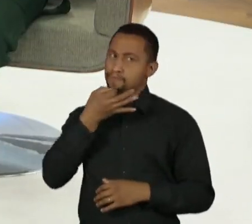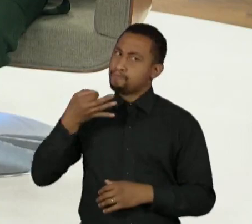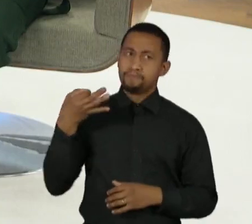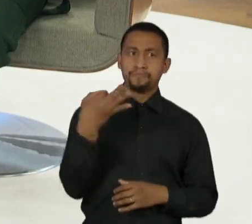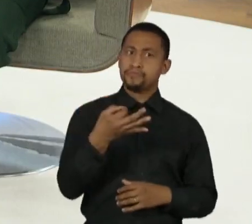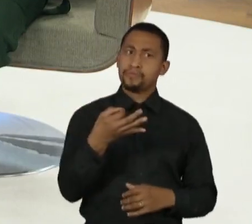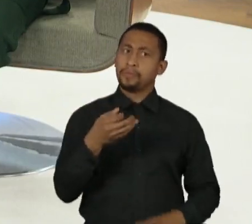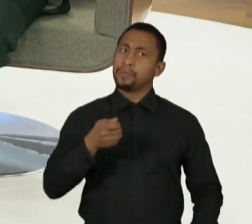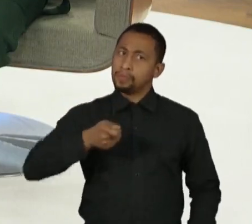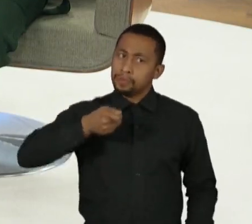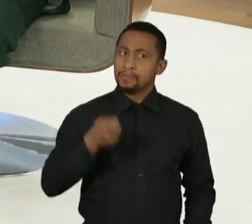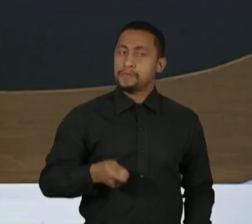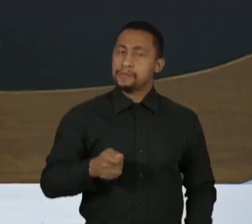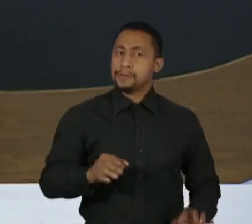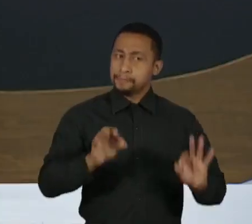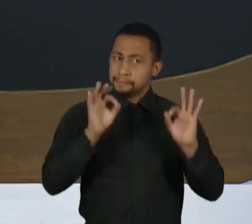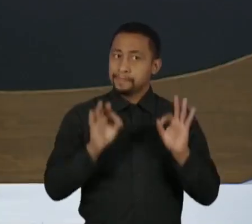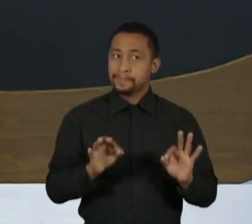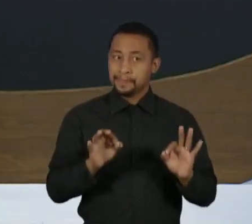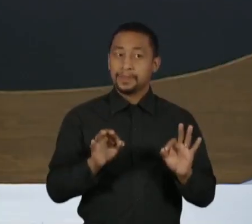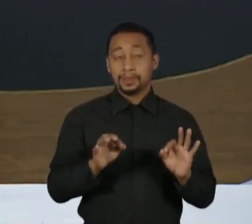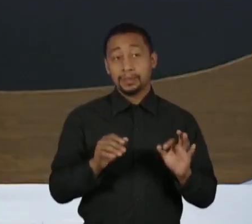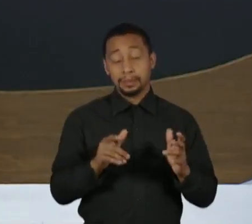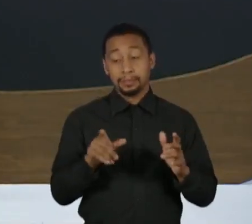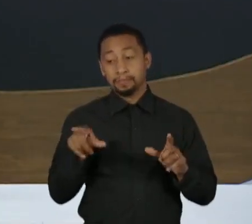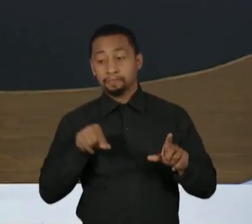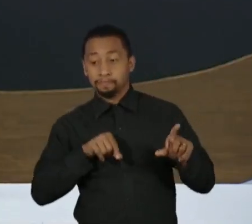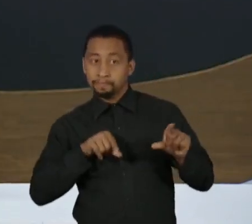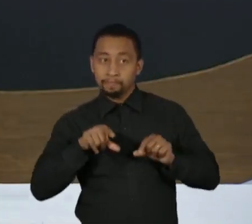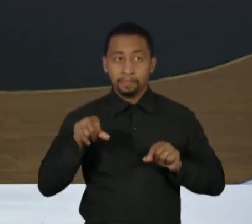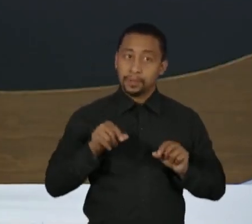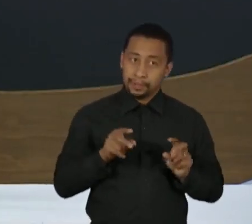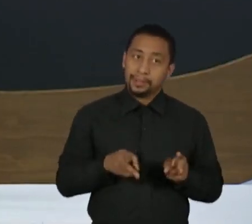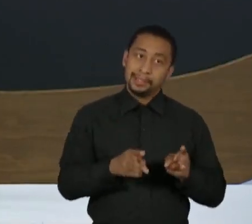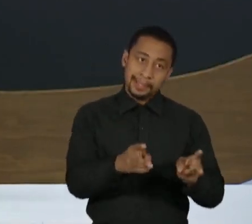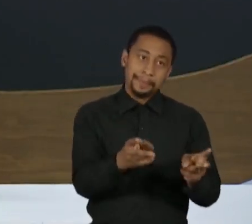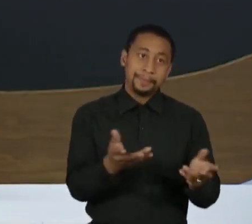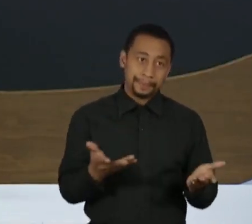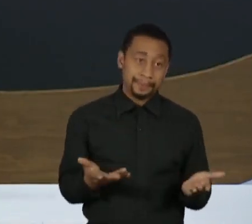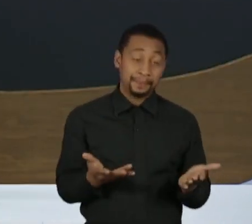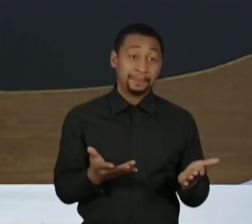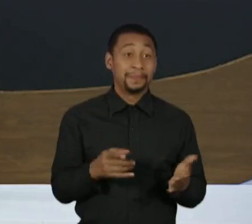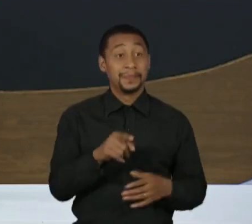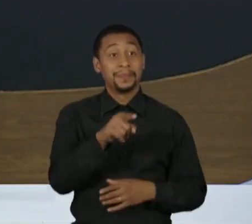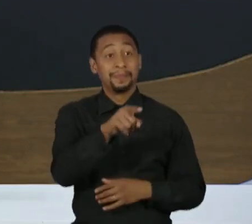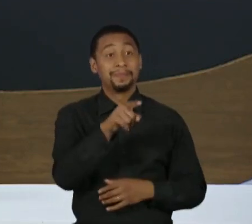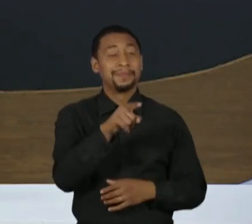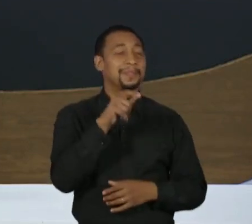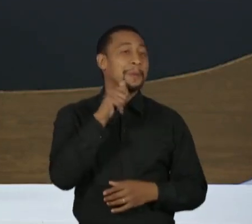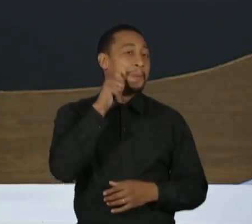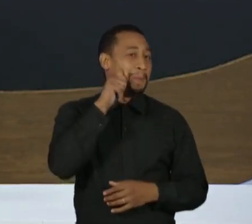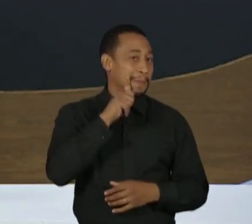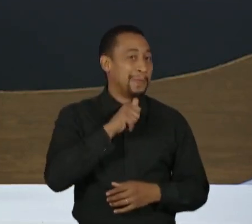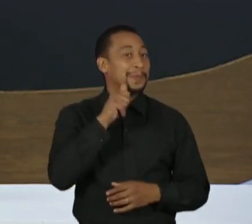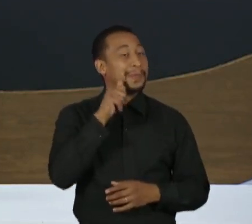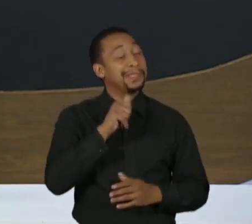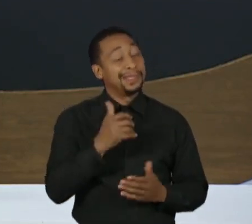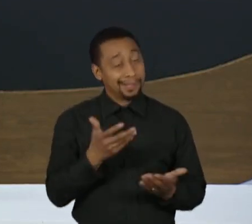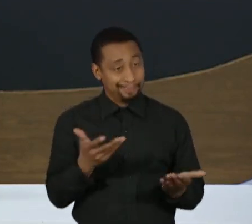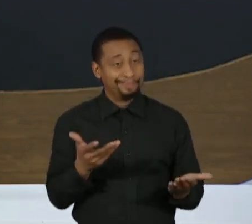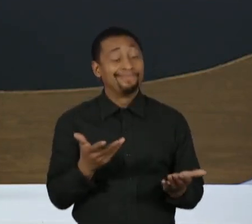firmes e assertivas para um lado ou para o outro. O fato da senhora ser mulher, que já provoca um